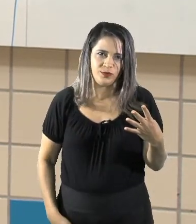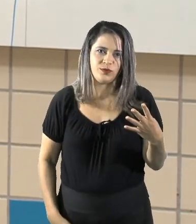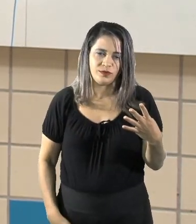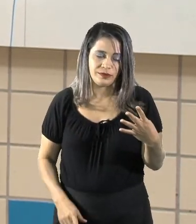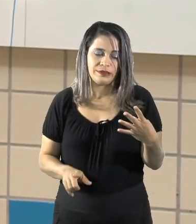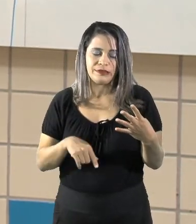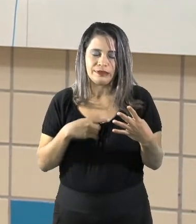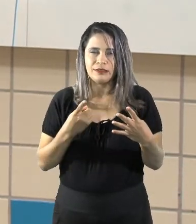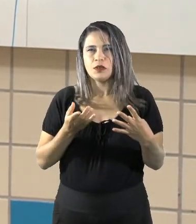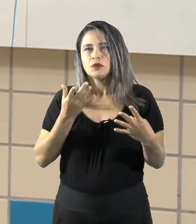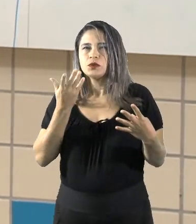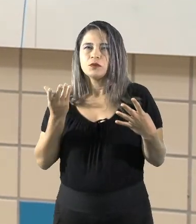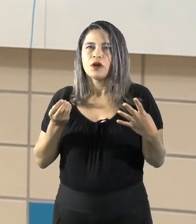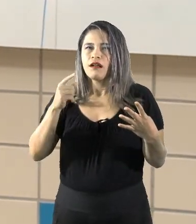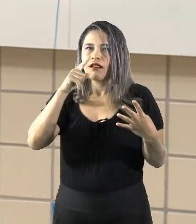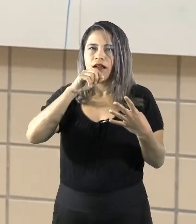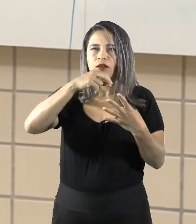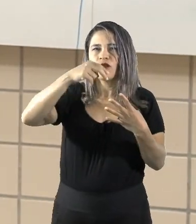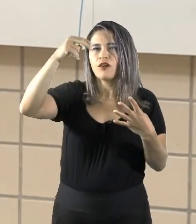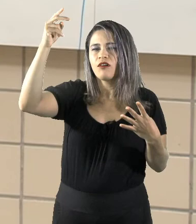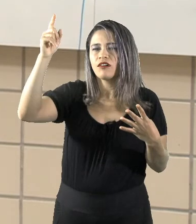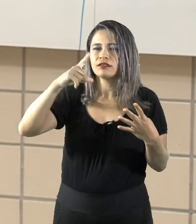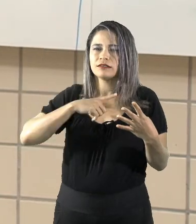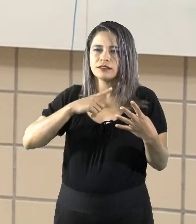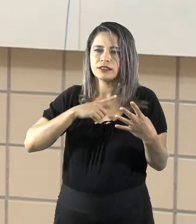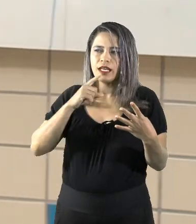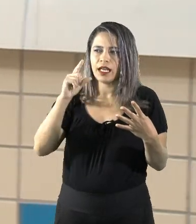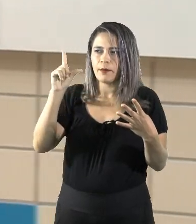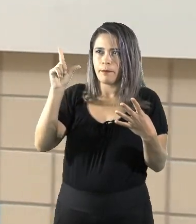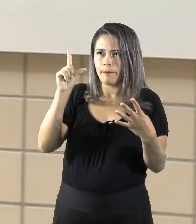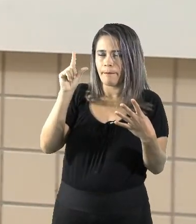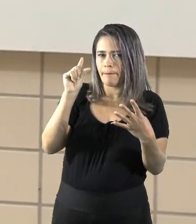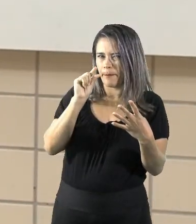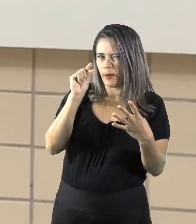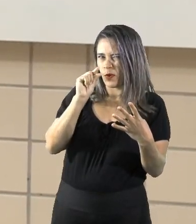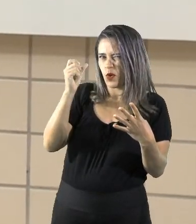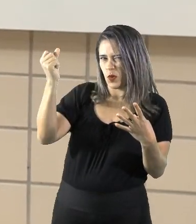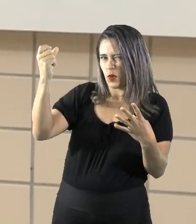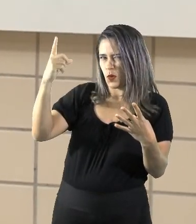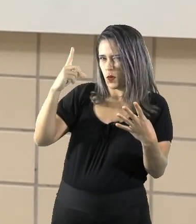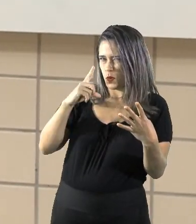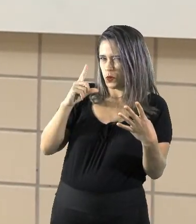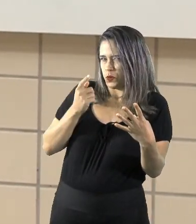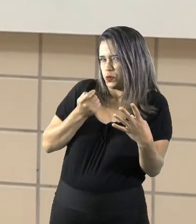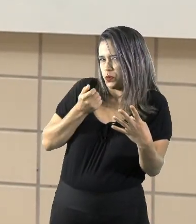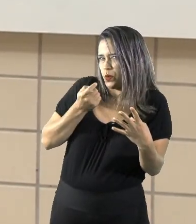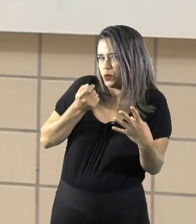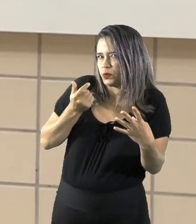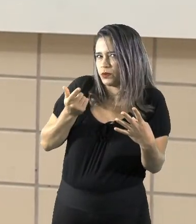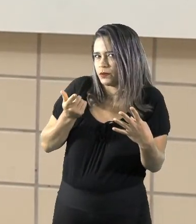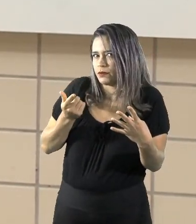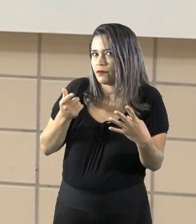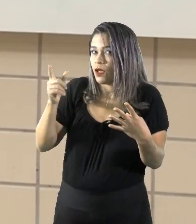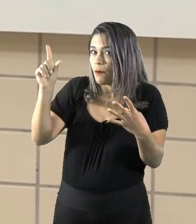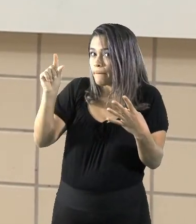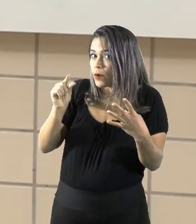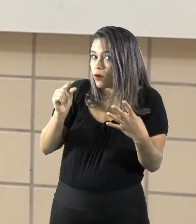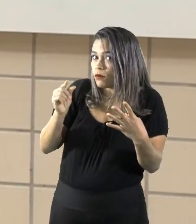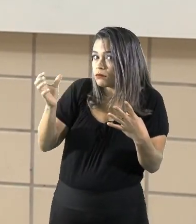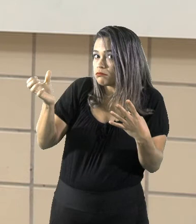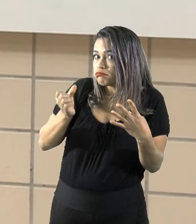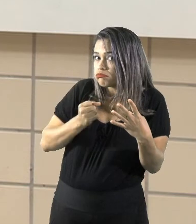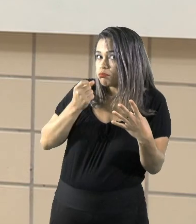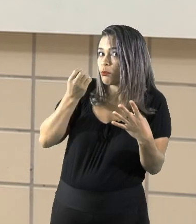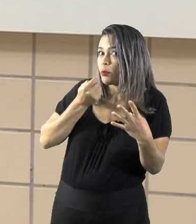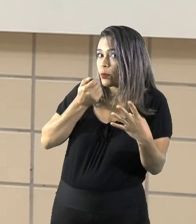vamos supor que lá no hemisfério norte, ele está recebendo menos incidência de luz. Não está? Então, quando ele recebe menos incidência de